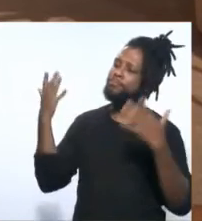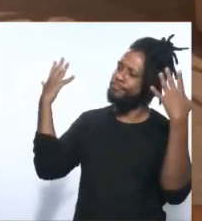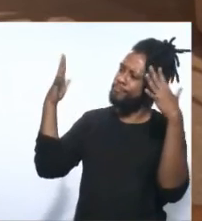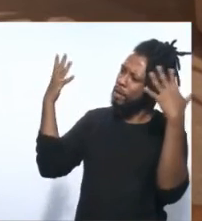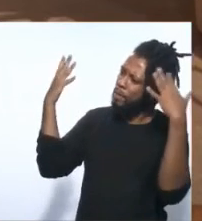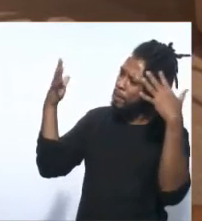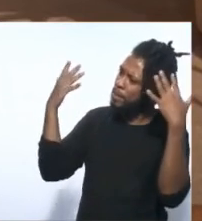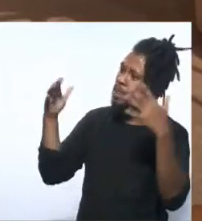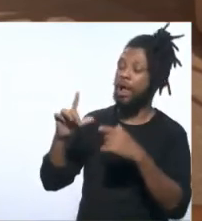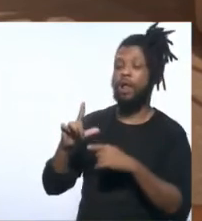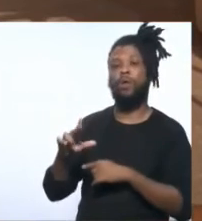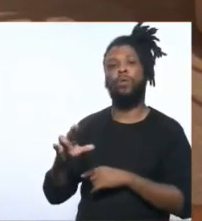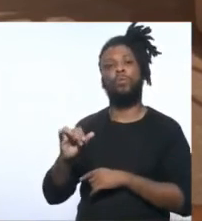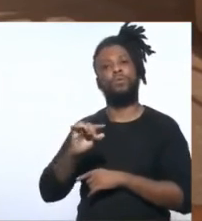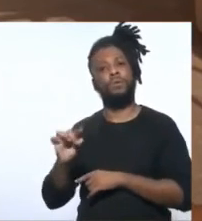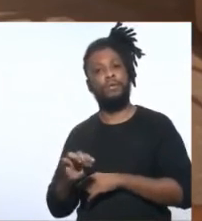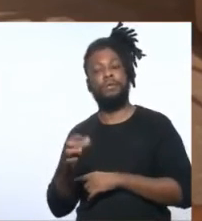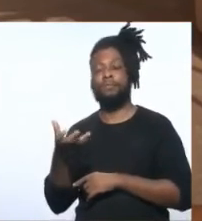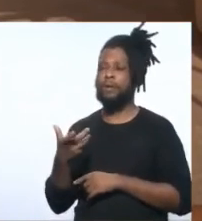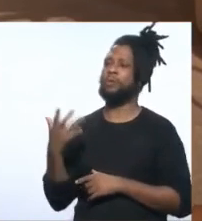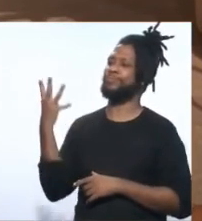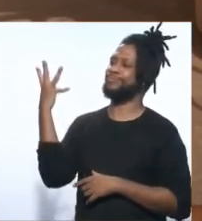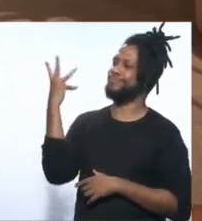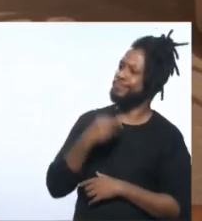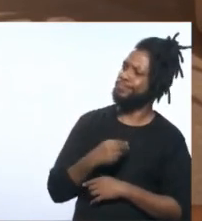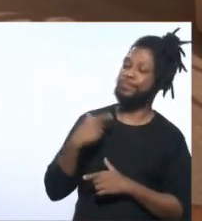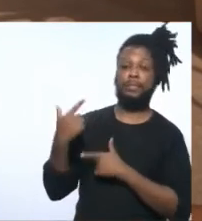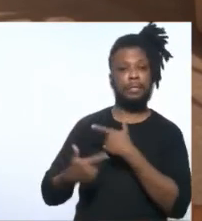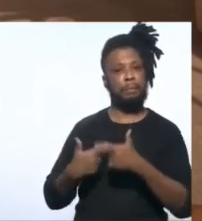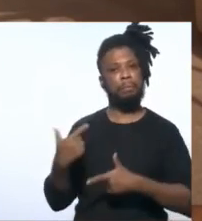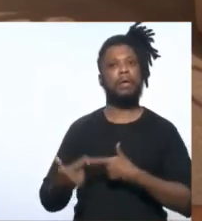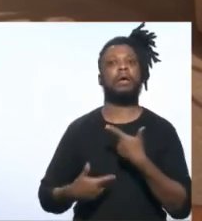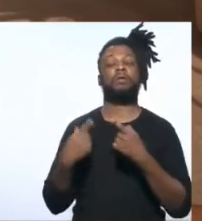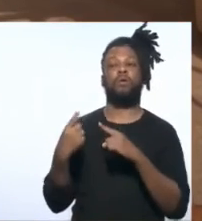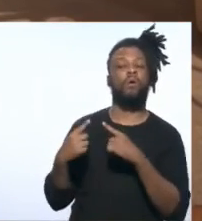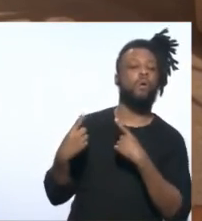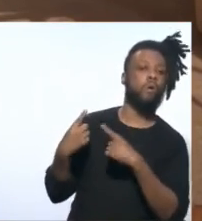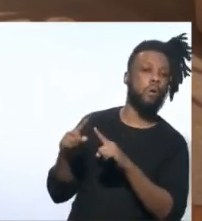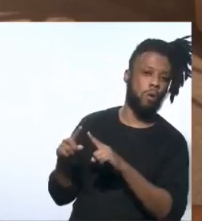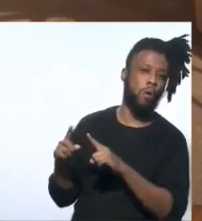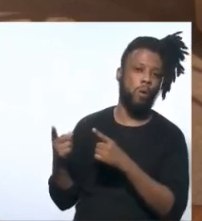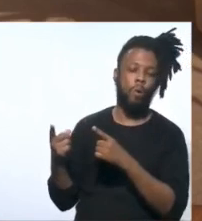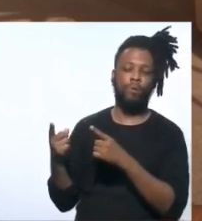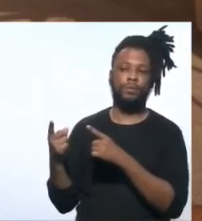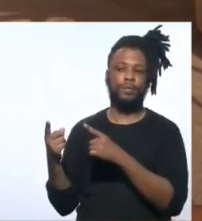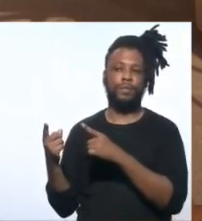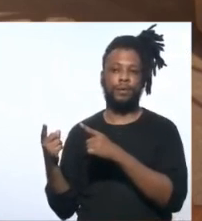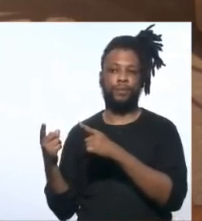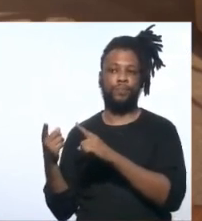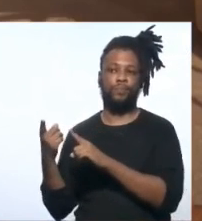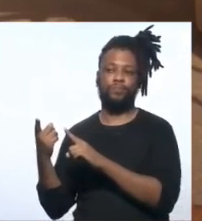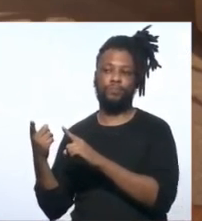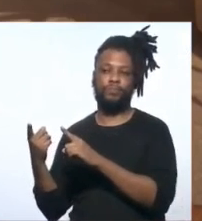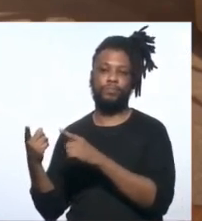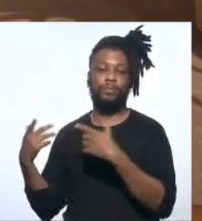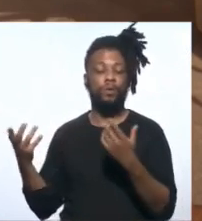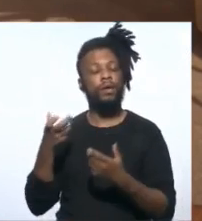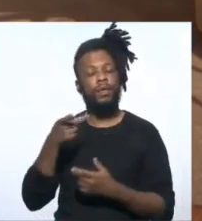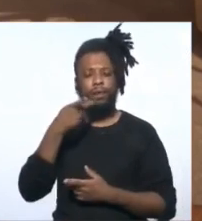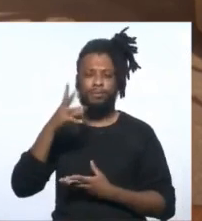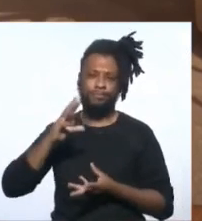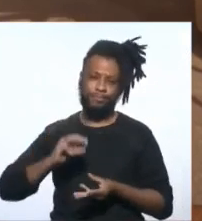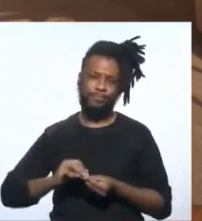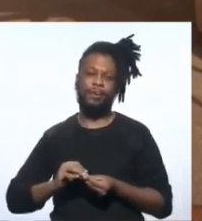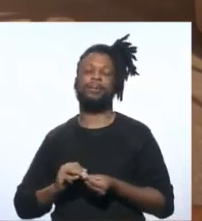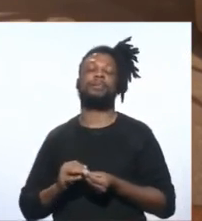o Luiz, que fez um bonito trabalho contra a partida. Então, é isso que eu queria só falar e